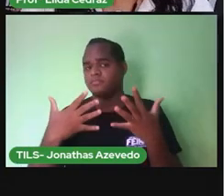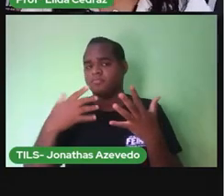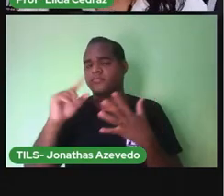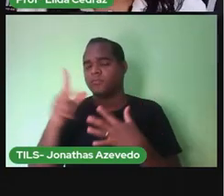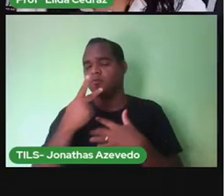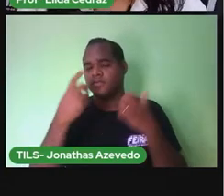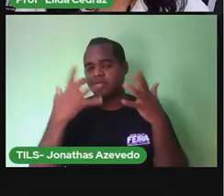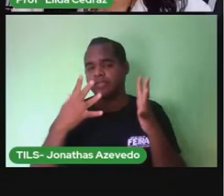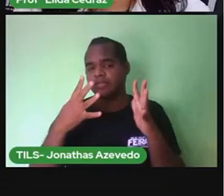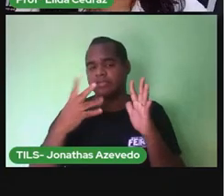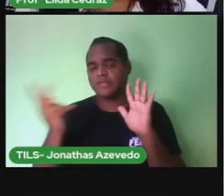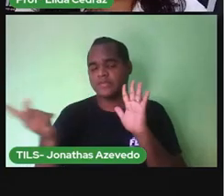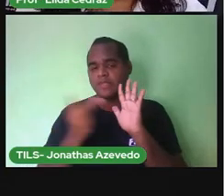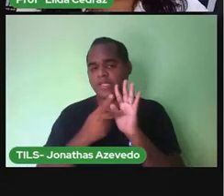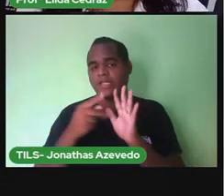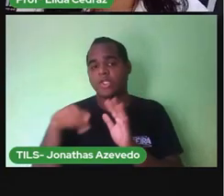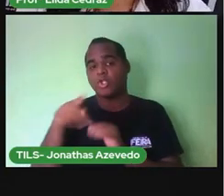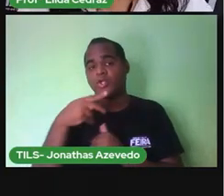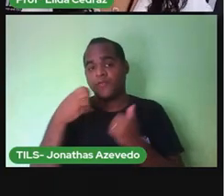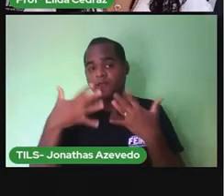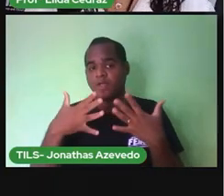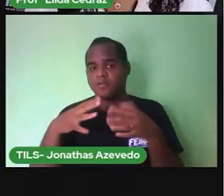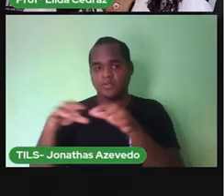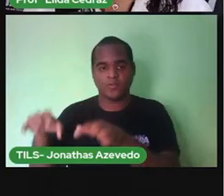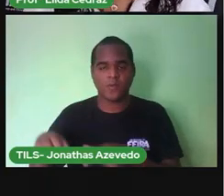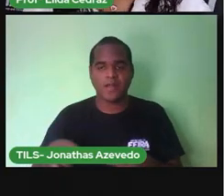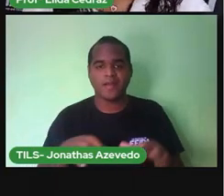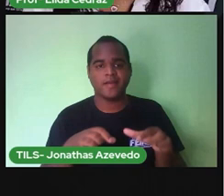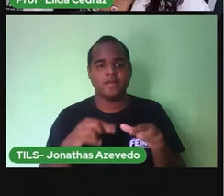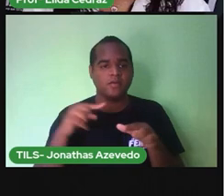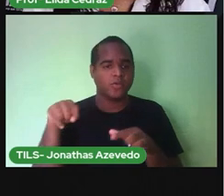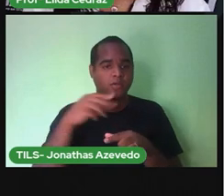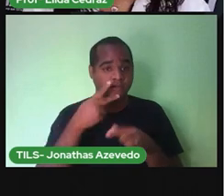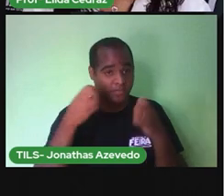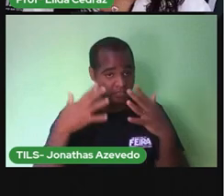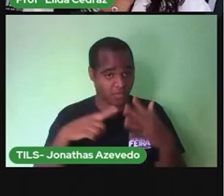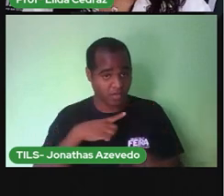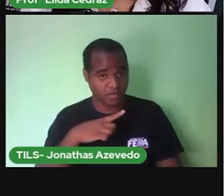quantos e quais documentos vocês já possuem?